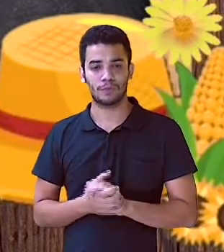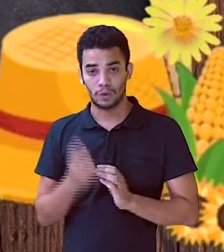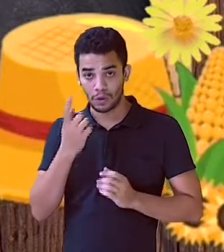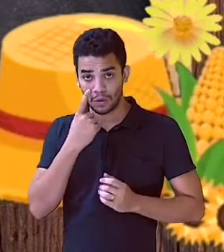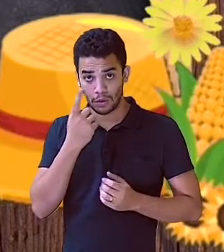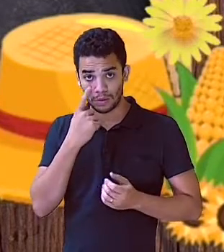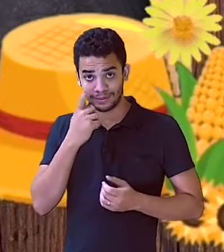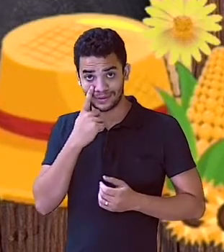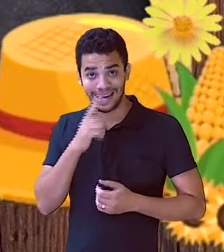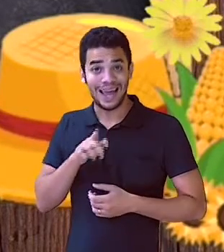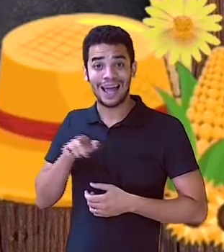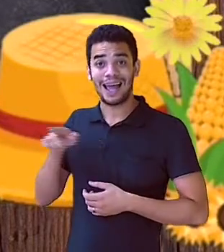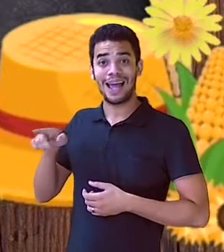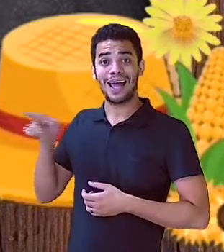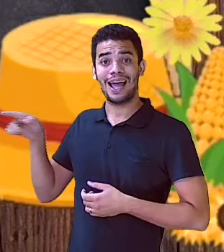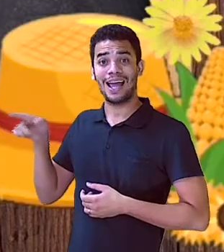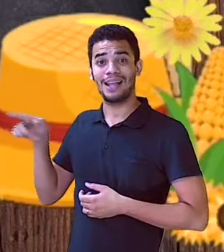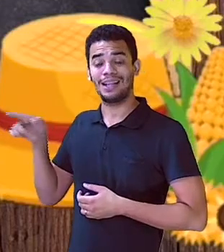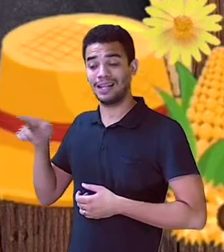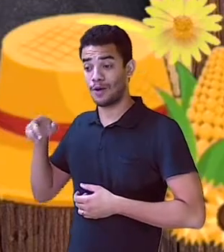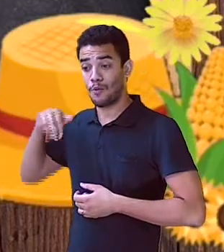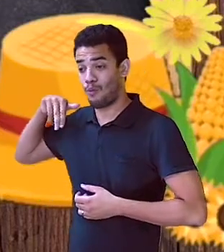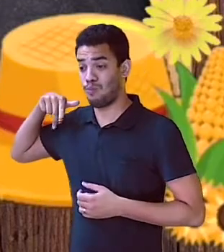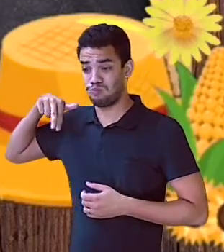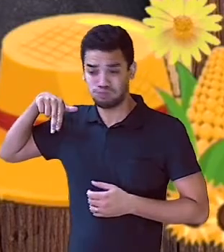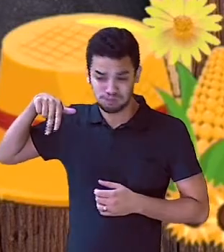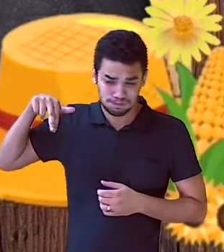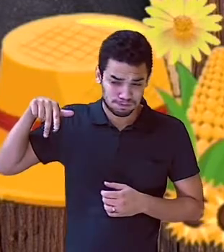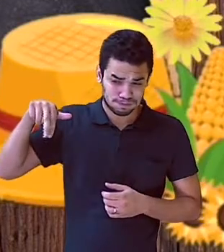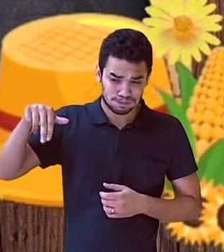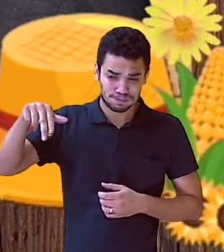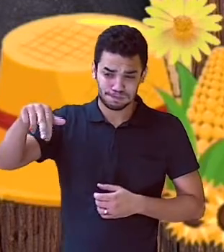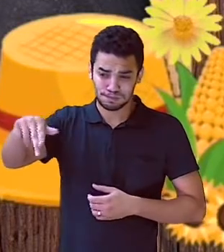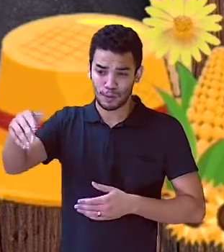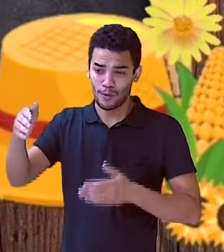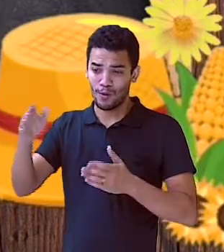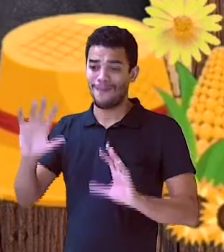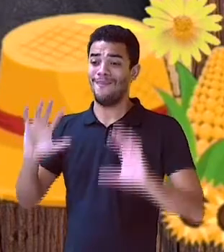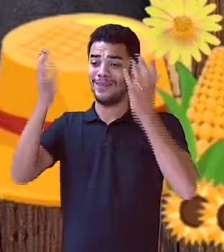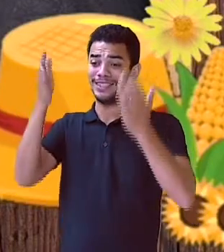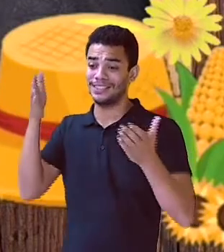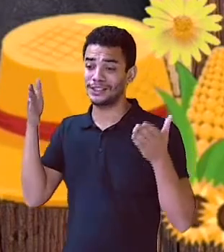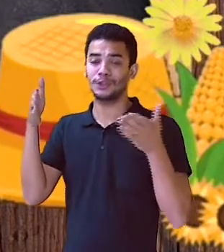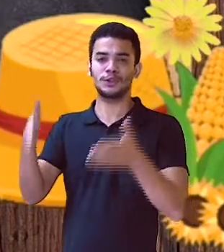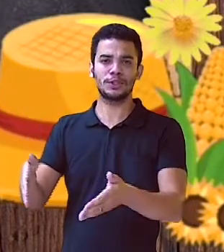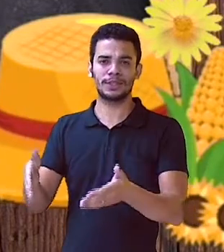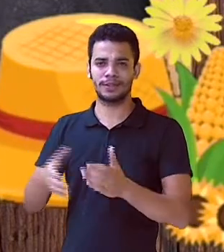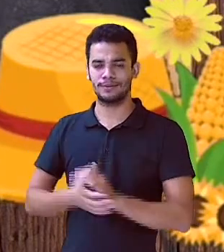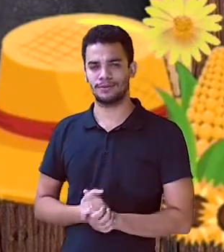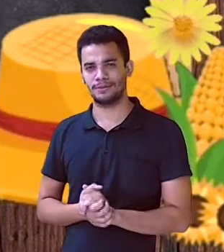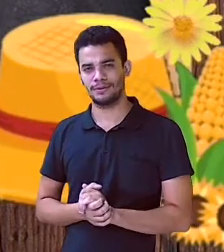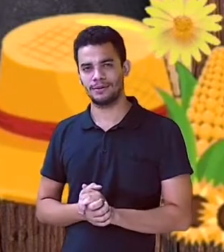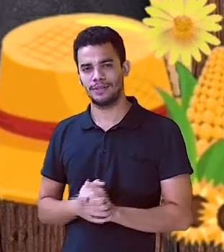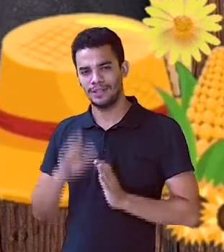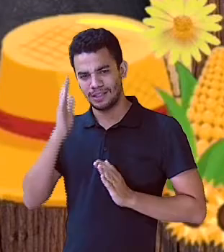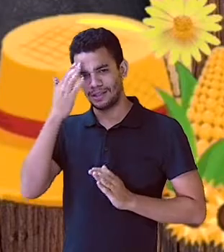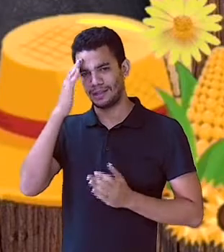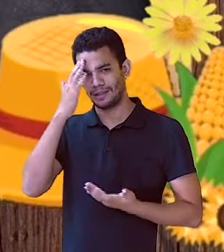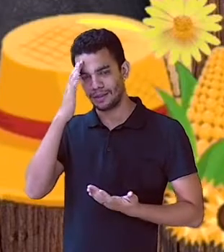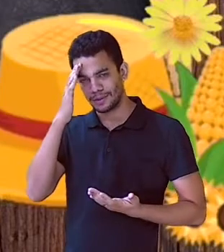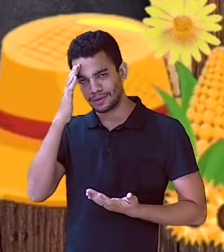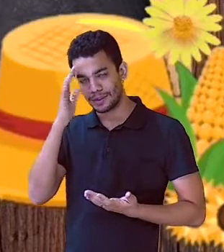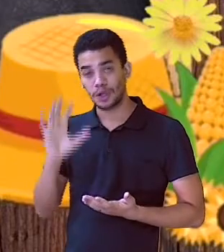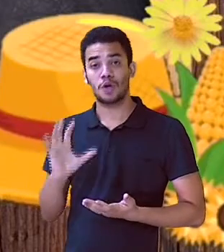disser, ela correu para chegar na festa de mina. É possível fazer essa troca. E quando eu faço essa troca, eu